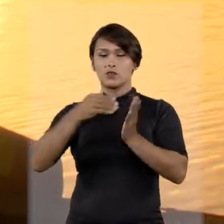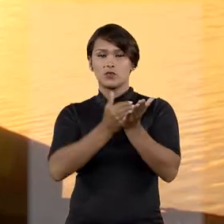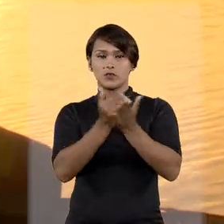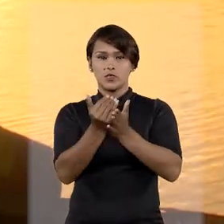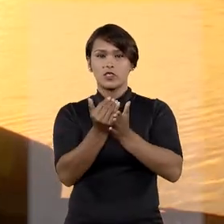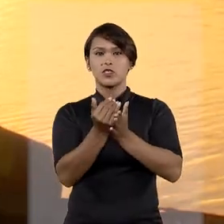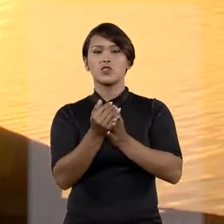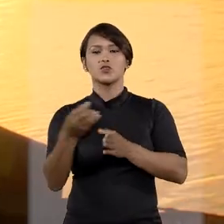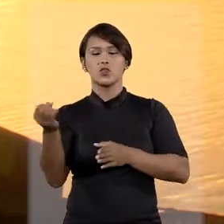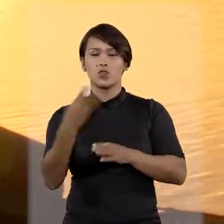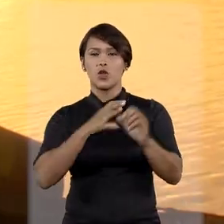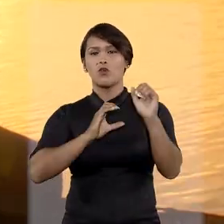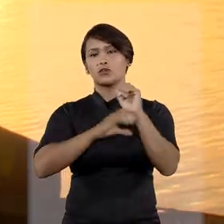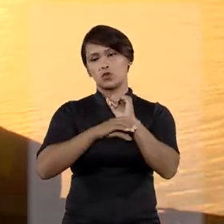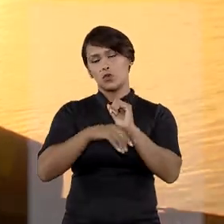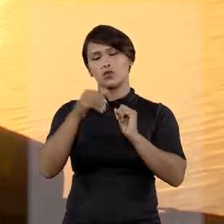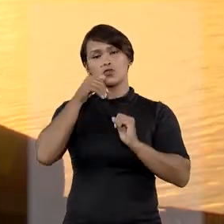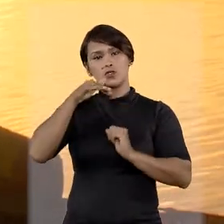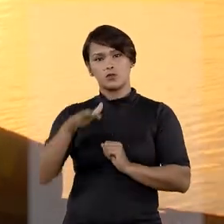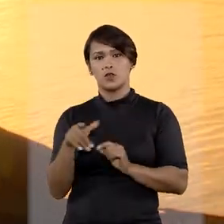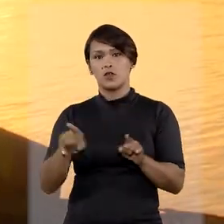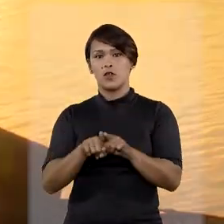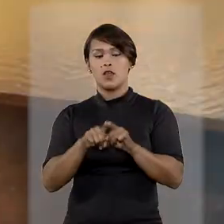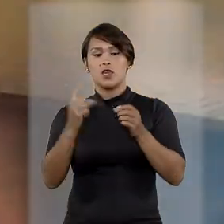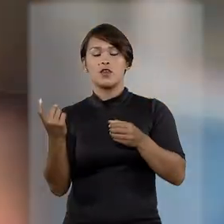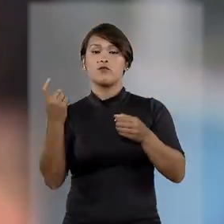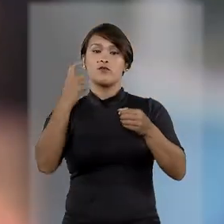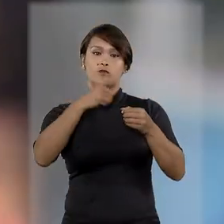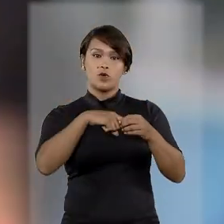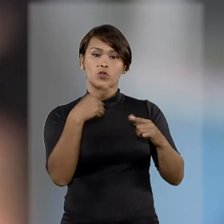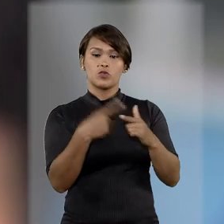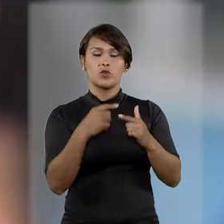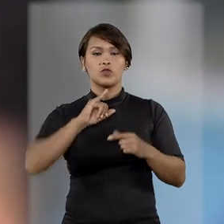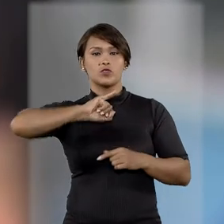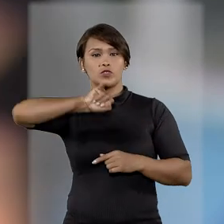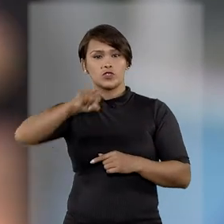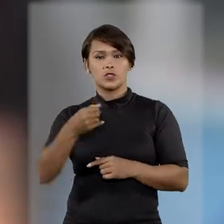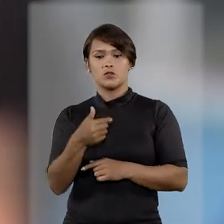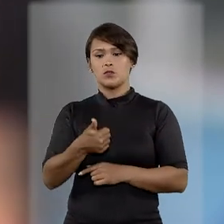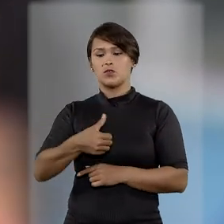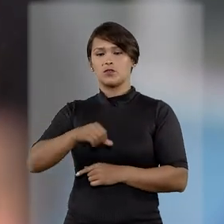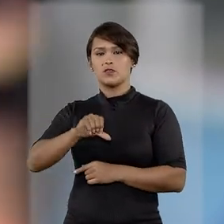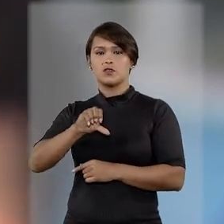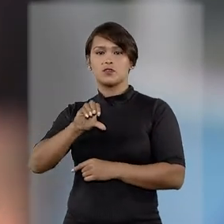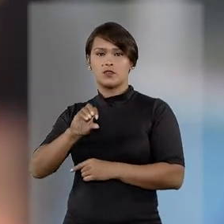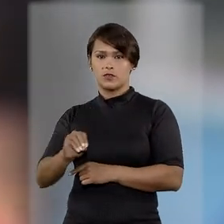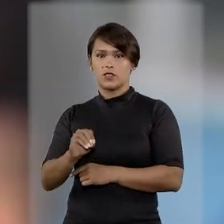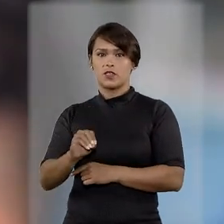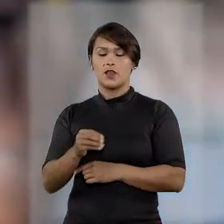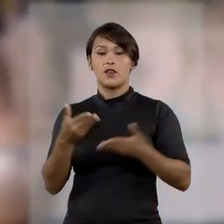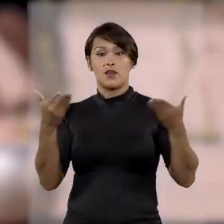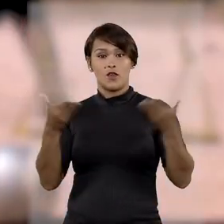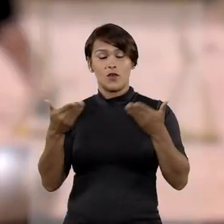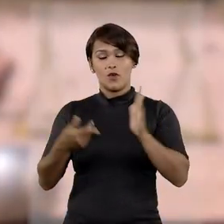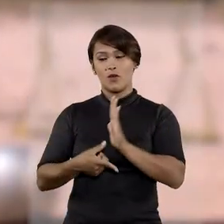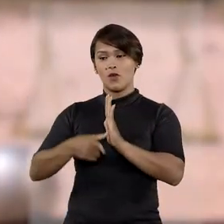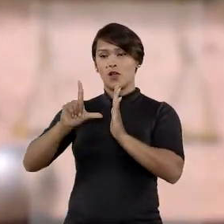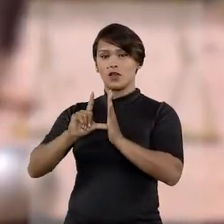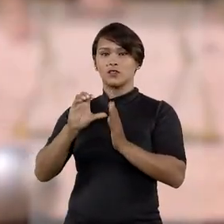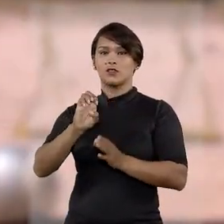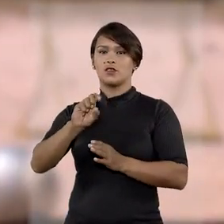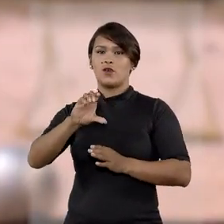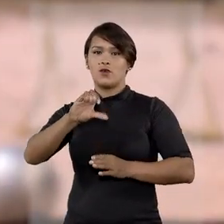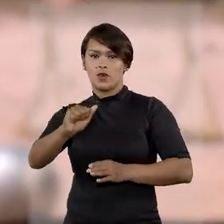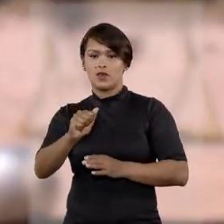portanto, do início da vigência do Código de Menores, e foi revogada em janeiro de 1990, momento